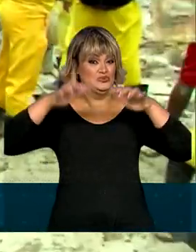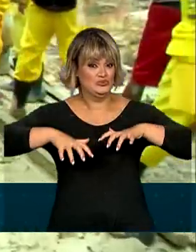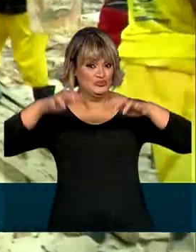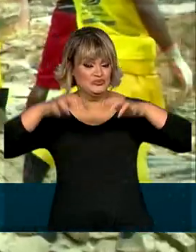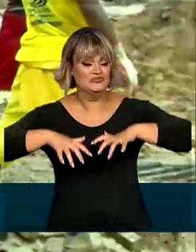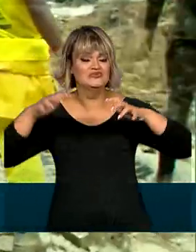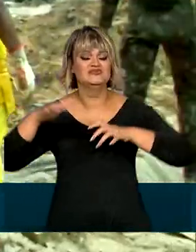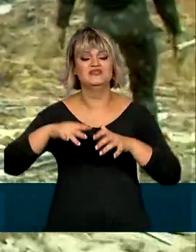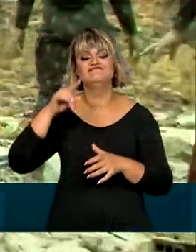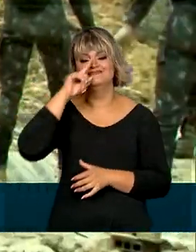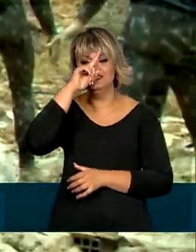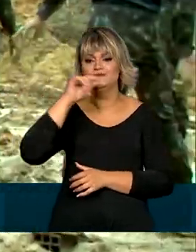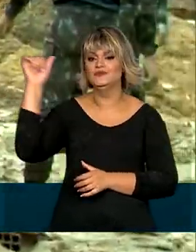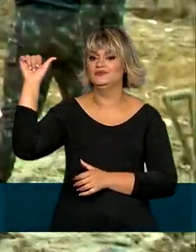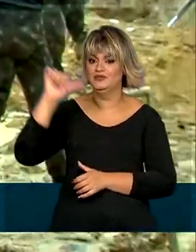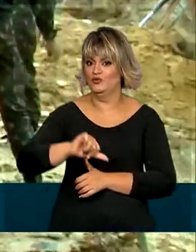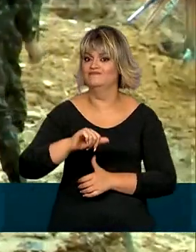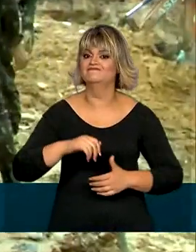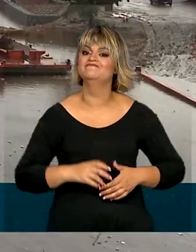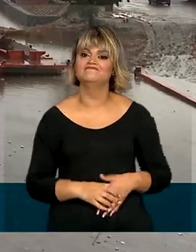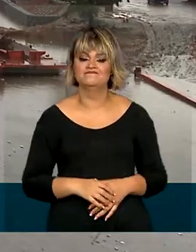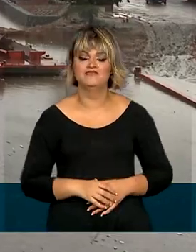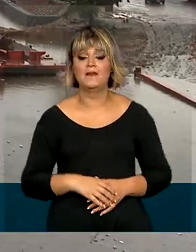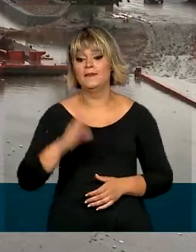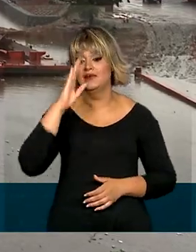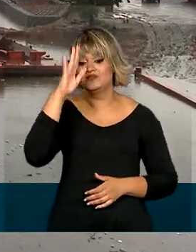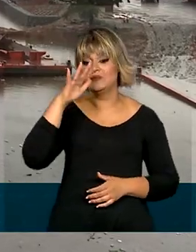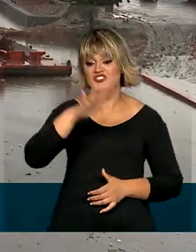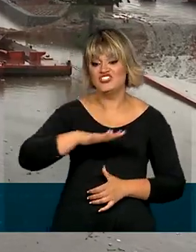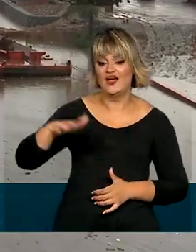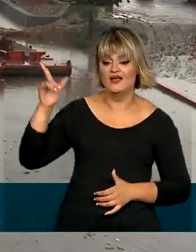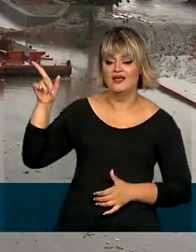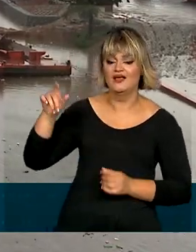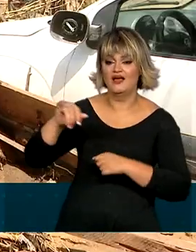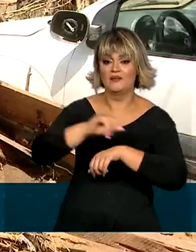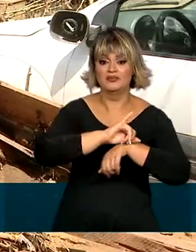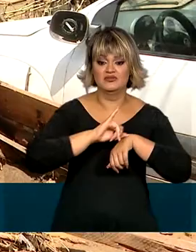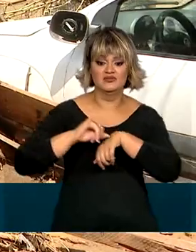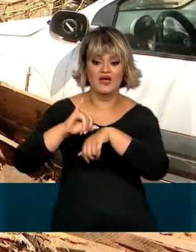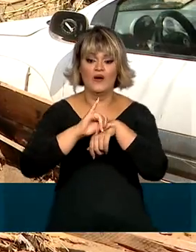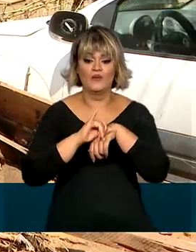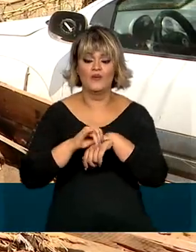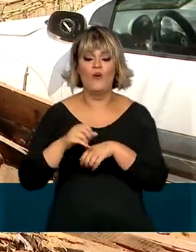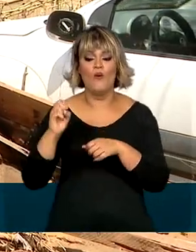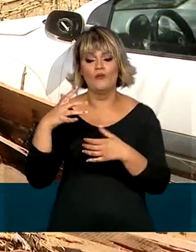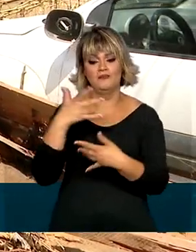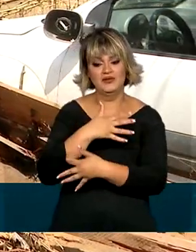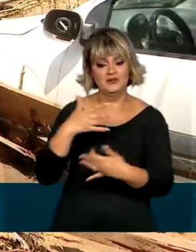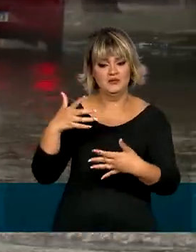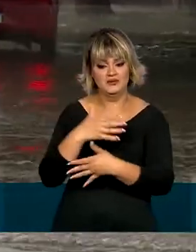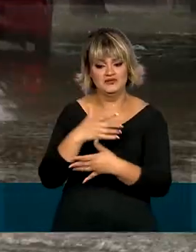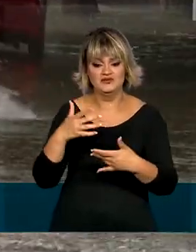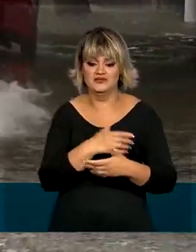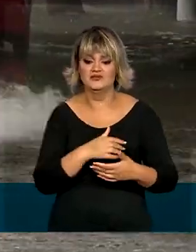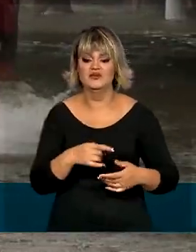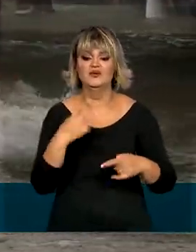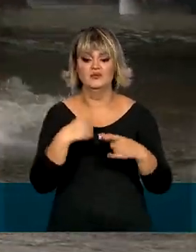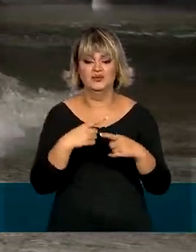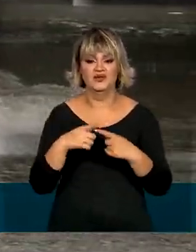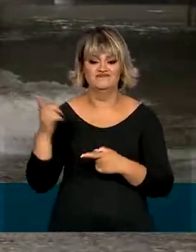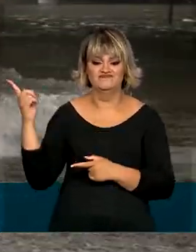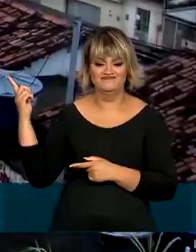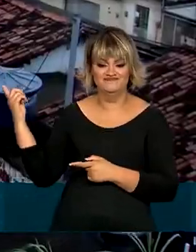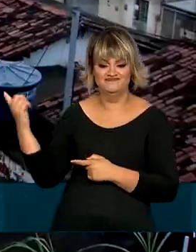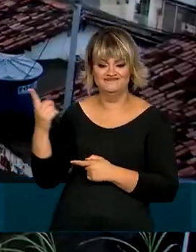risco de contaminação aumenta muito, principalmente nas capitais e áreas metropolitanas, por causa das